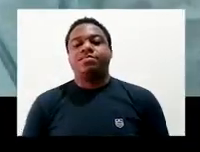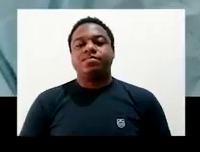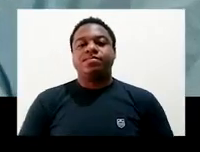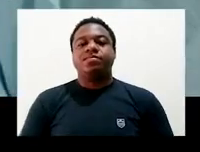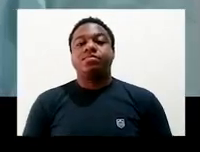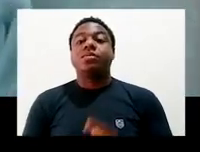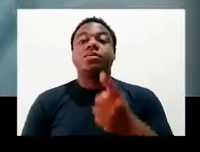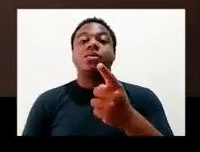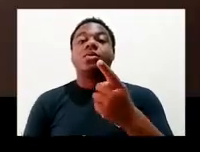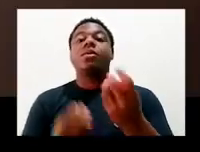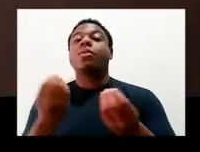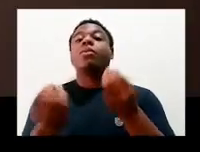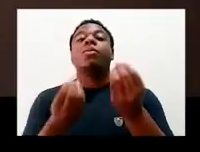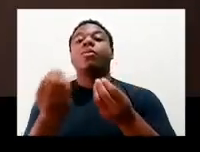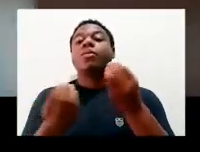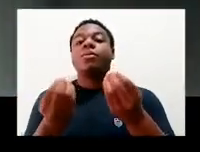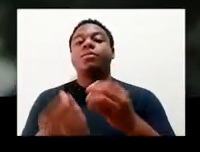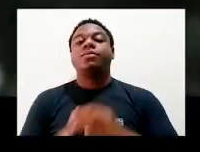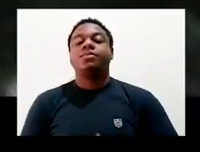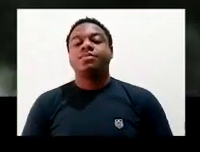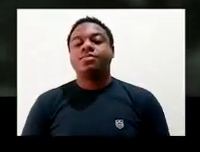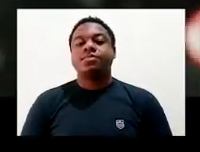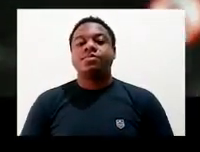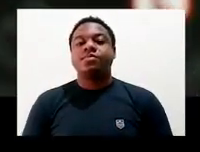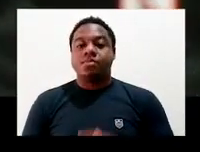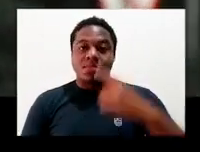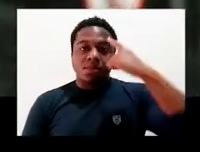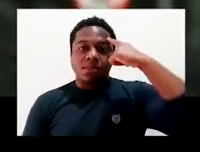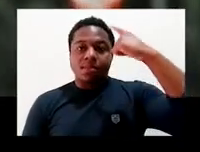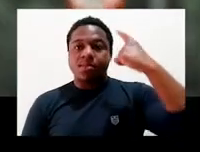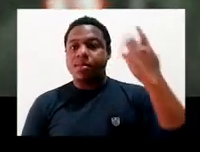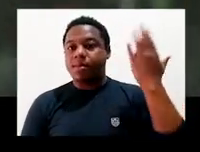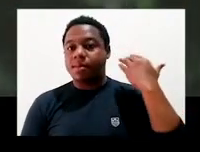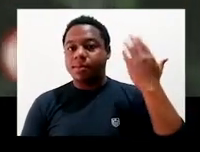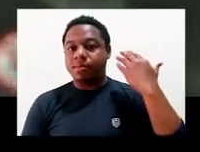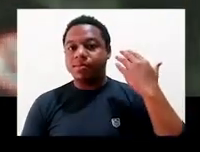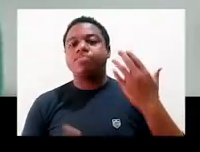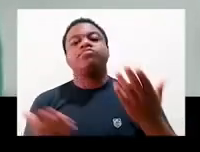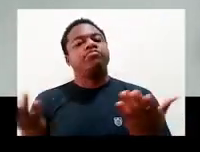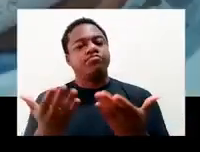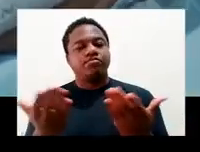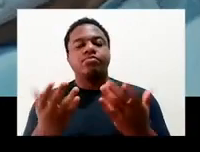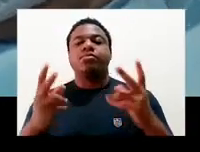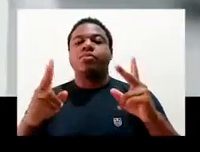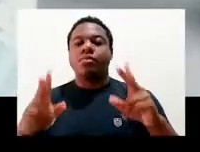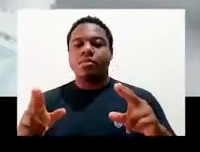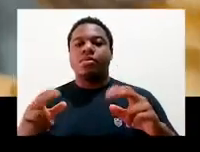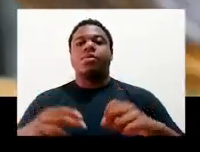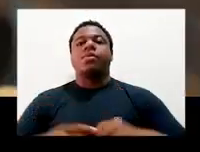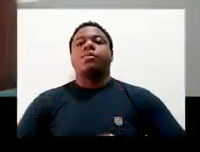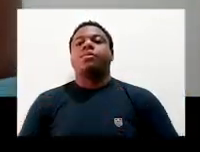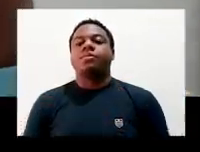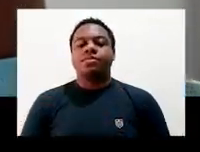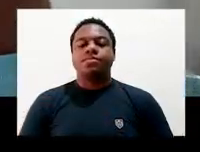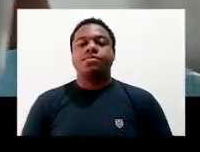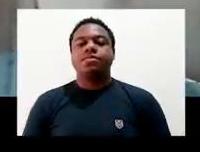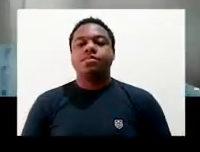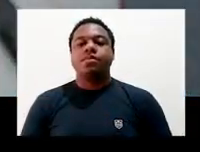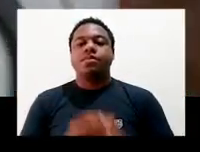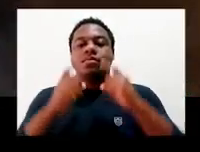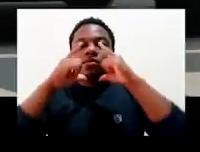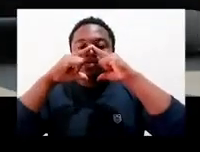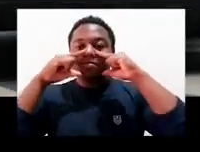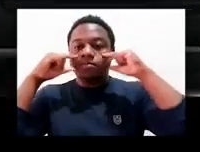segundo, o vírus está vindo para cima. E aí, vai deixar o vírus ganhar? Nada. Nossas armas são as mesmas